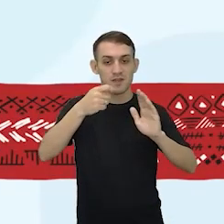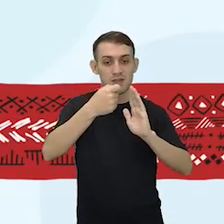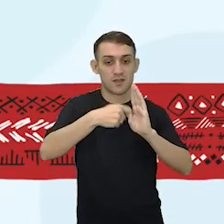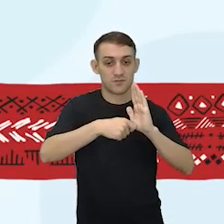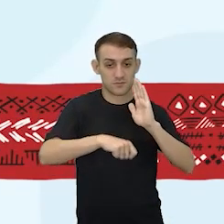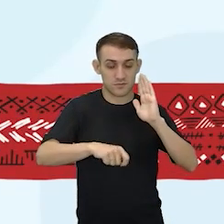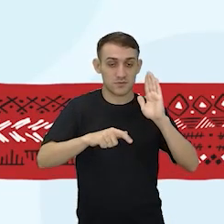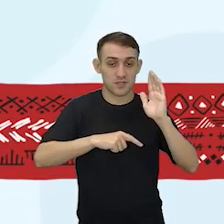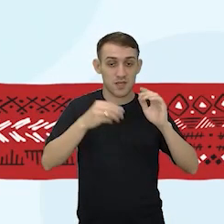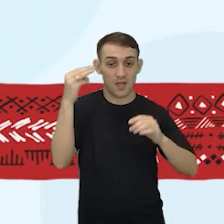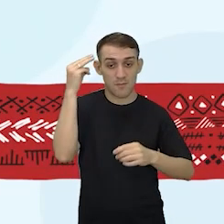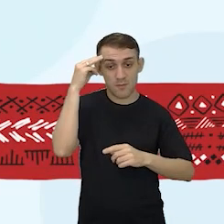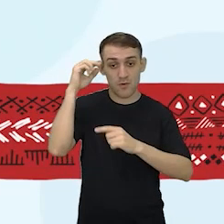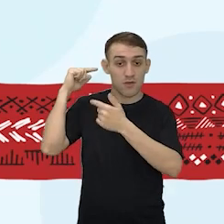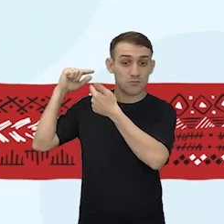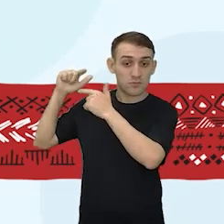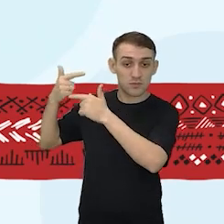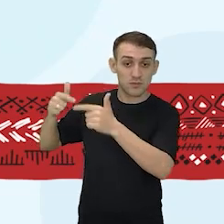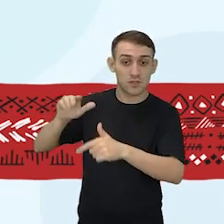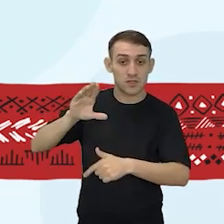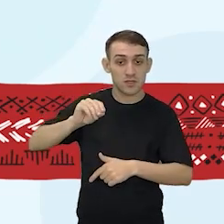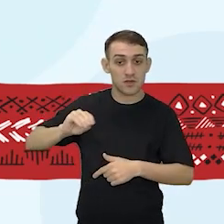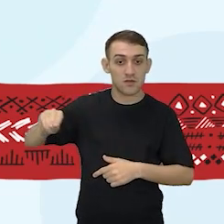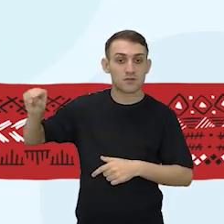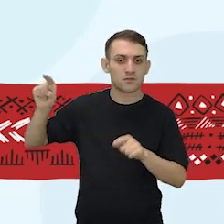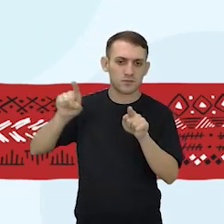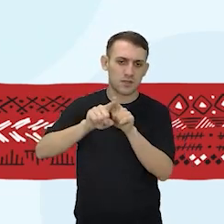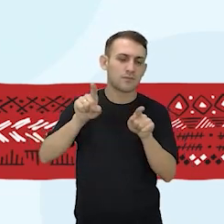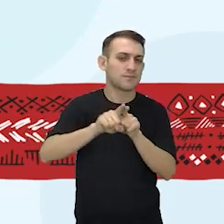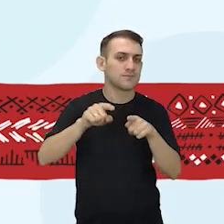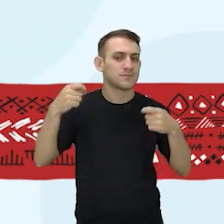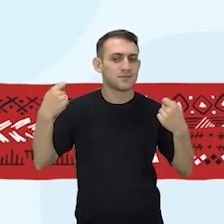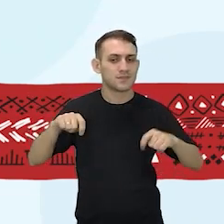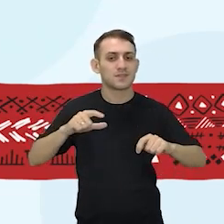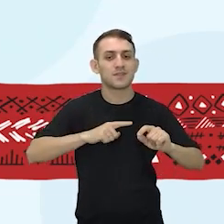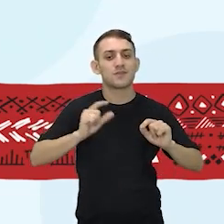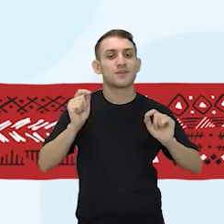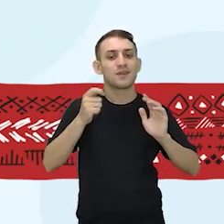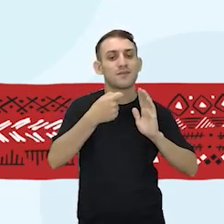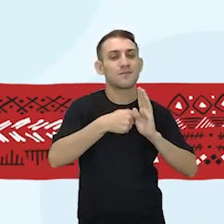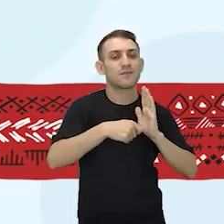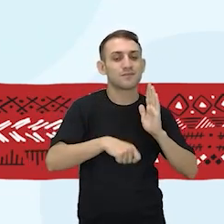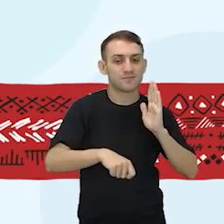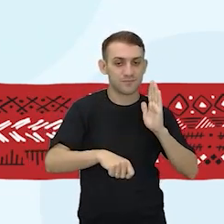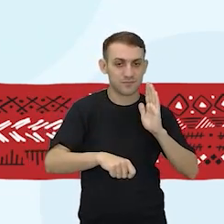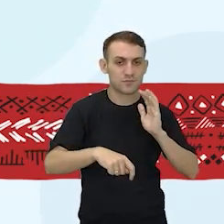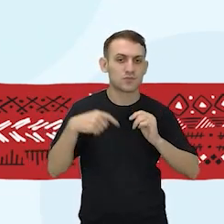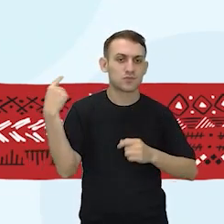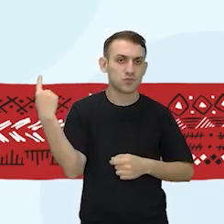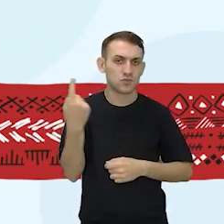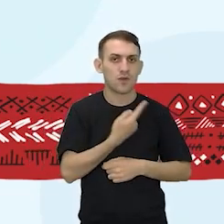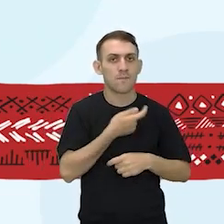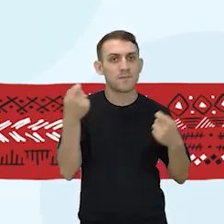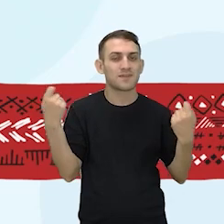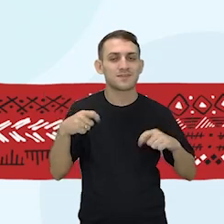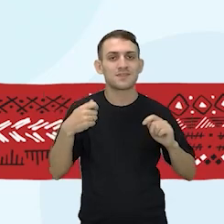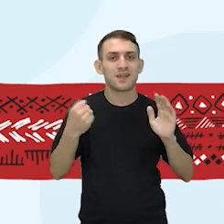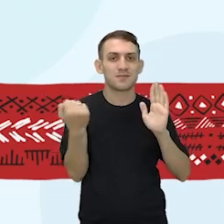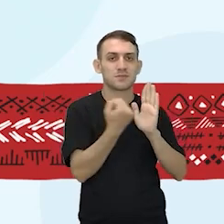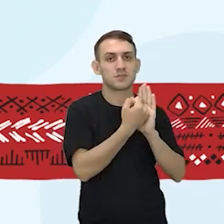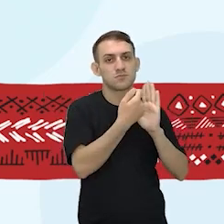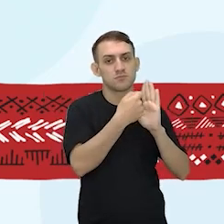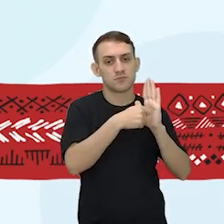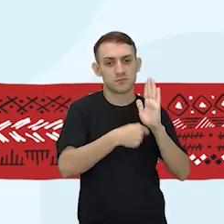memórias e as tradições orais, elas tinham que virar escritos. A gente tinha que registrar